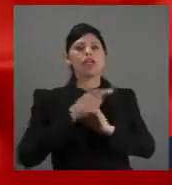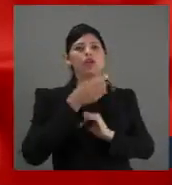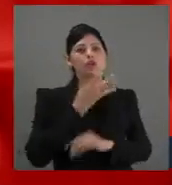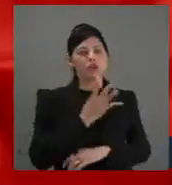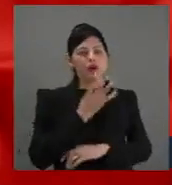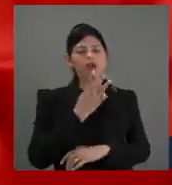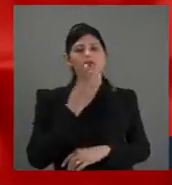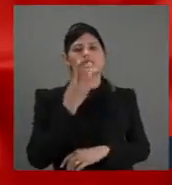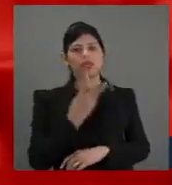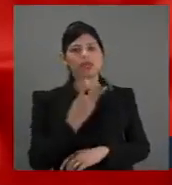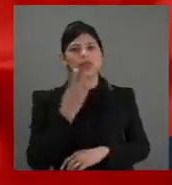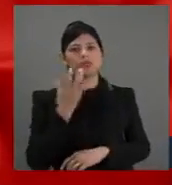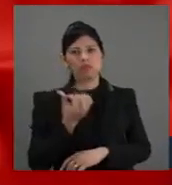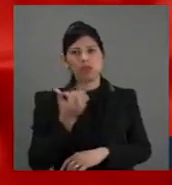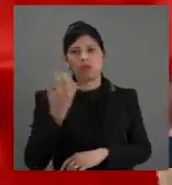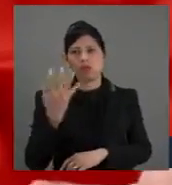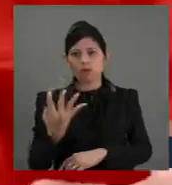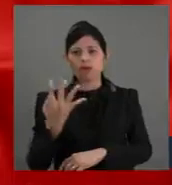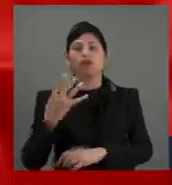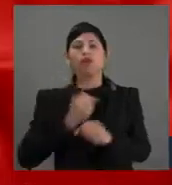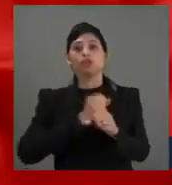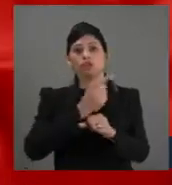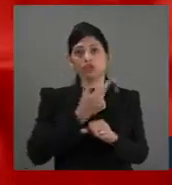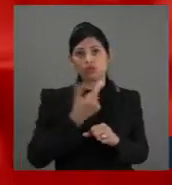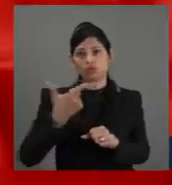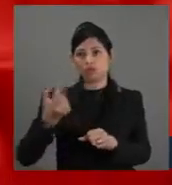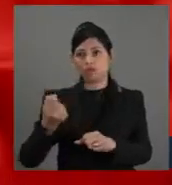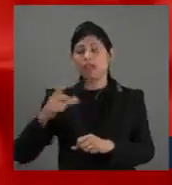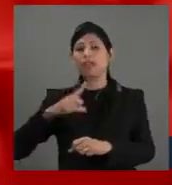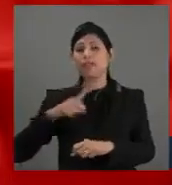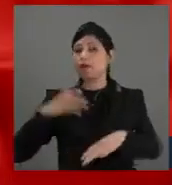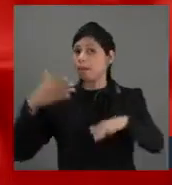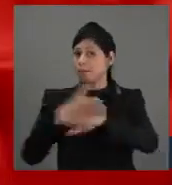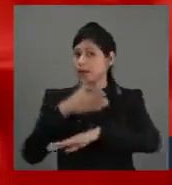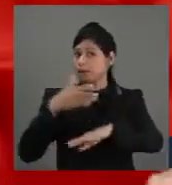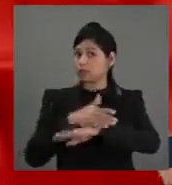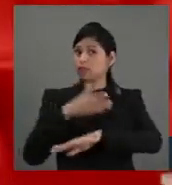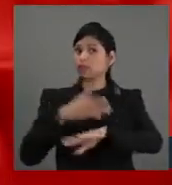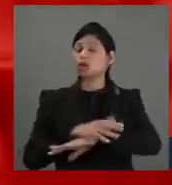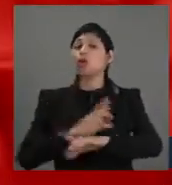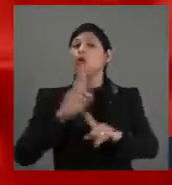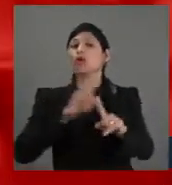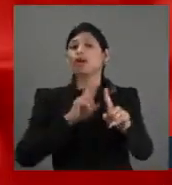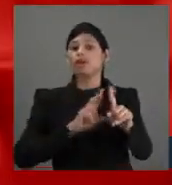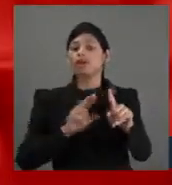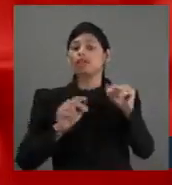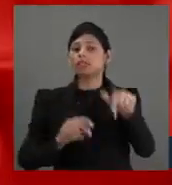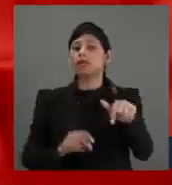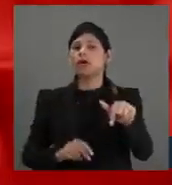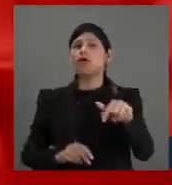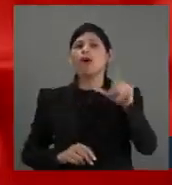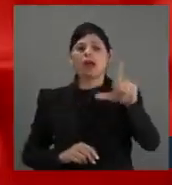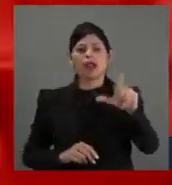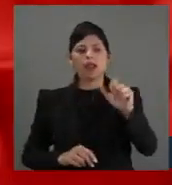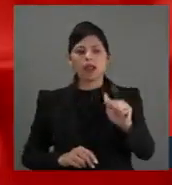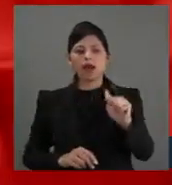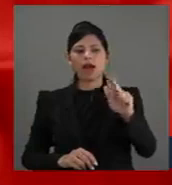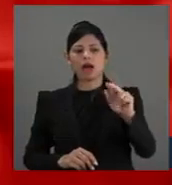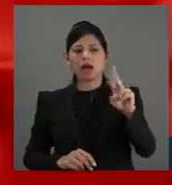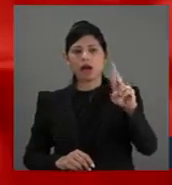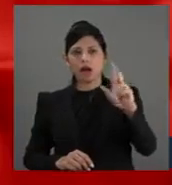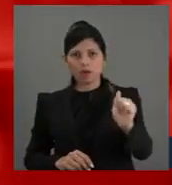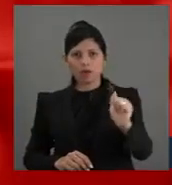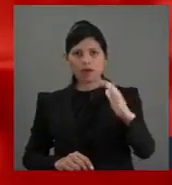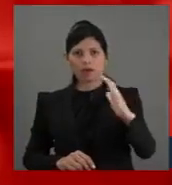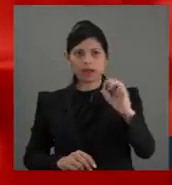de 2020, inclusive com a participação da relatora da Câmara, deputada Laura Carneiro, e